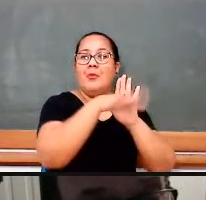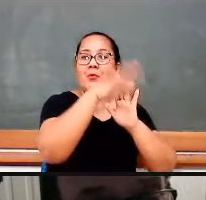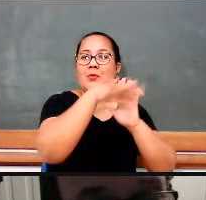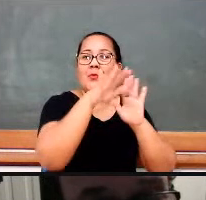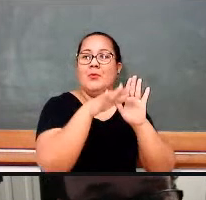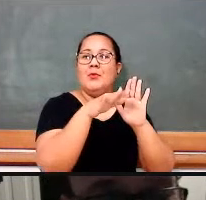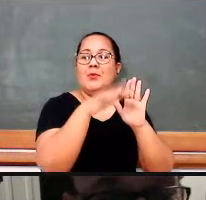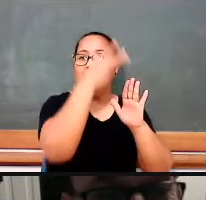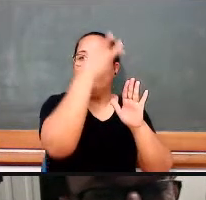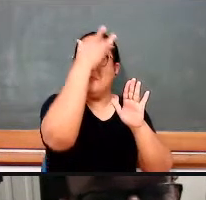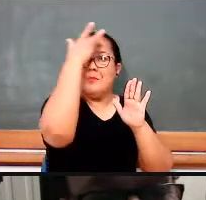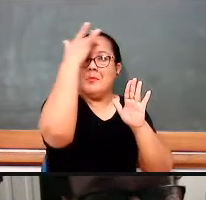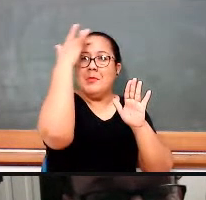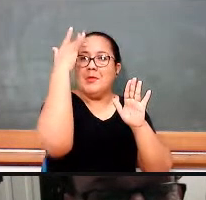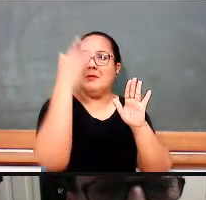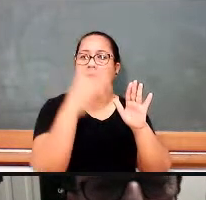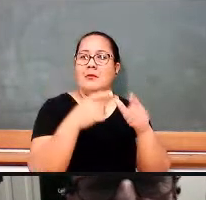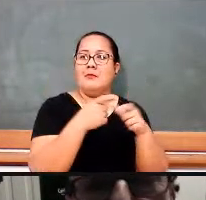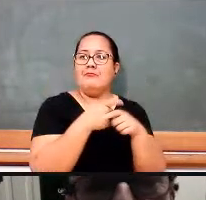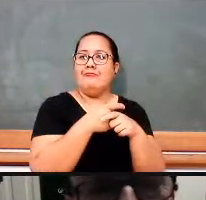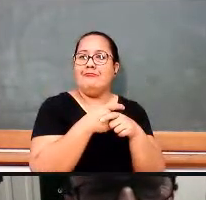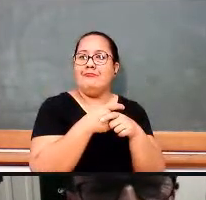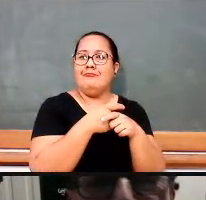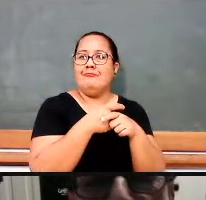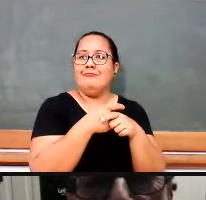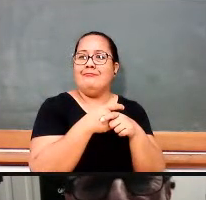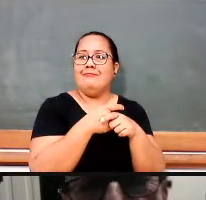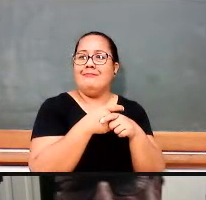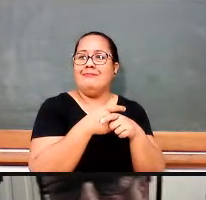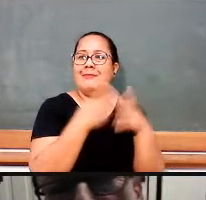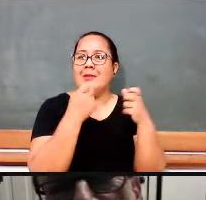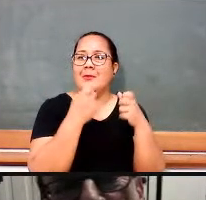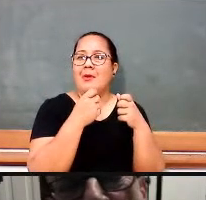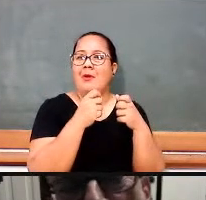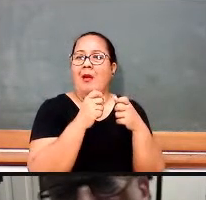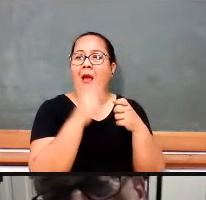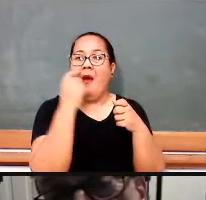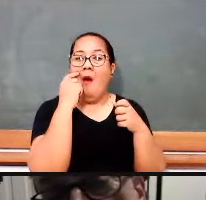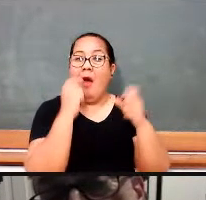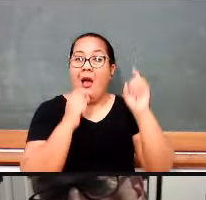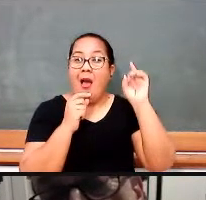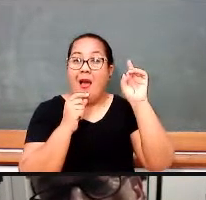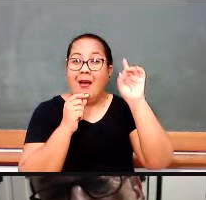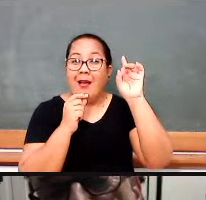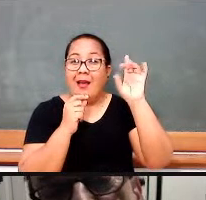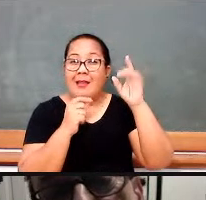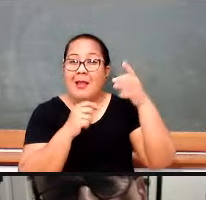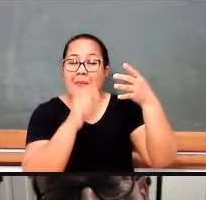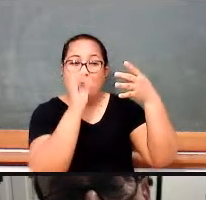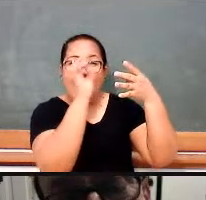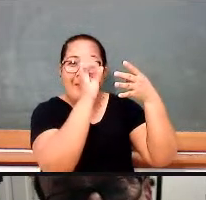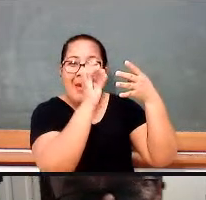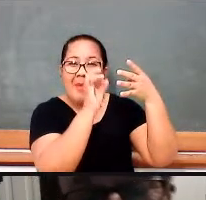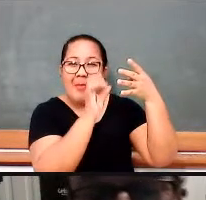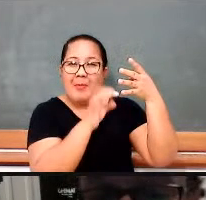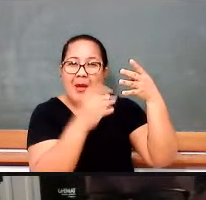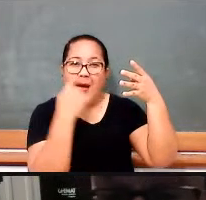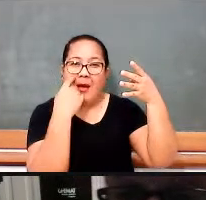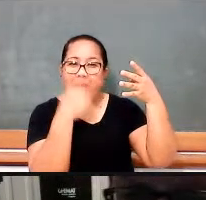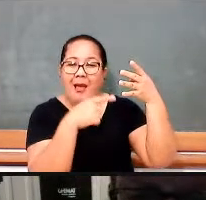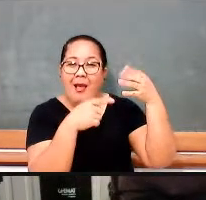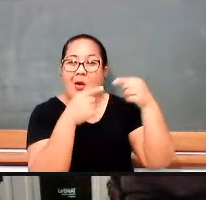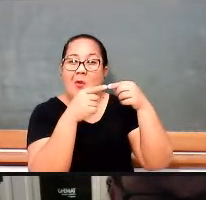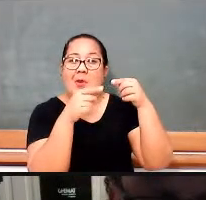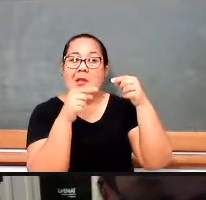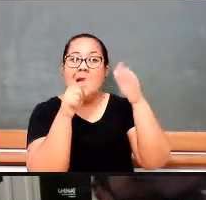as apostilas mostravam os pontos, esses pontos aí, cada ponto era originário daquelas coisas antigas das perguntas e